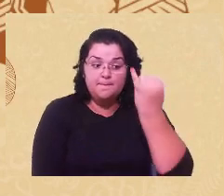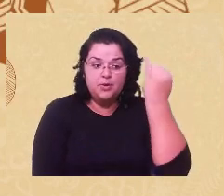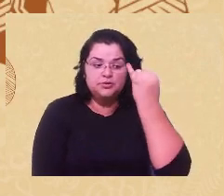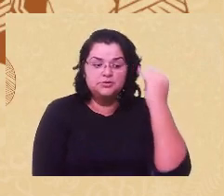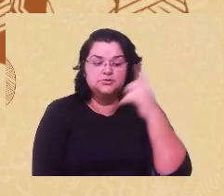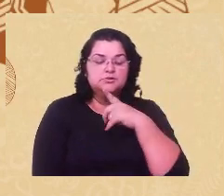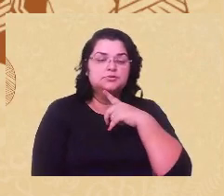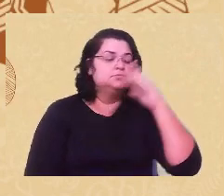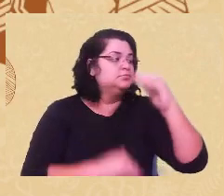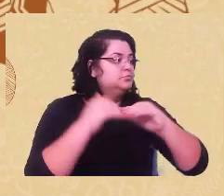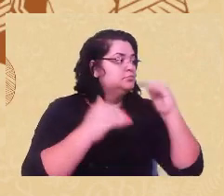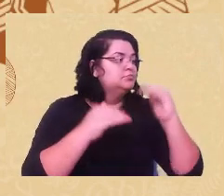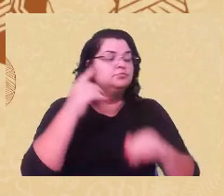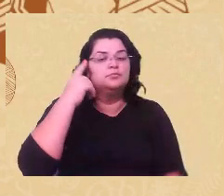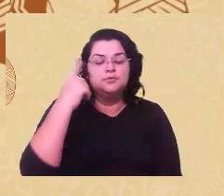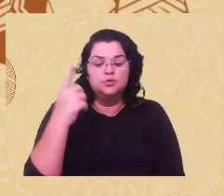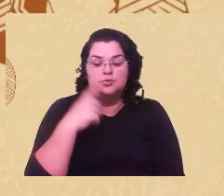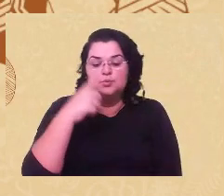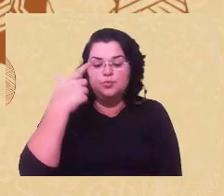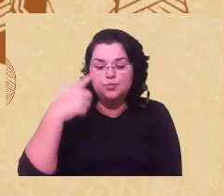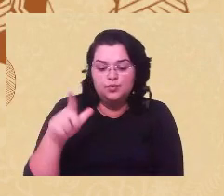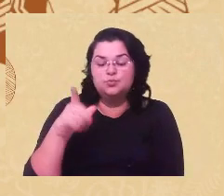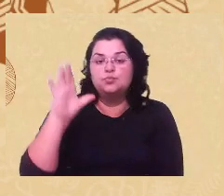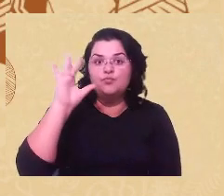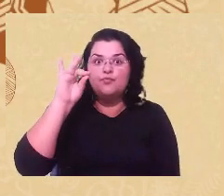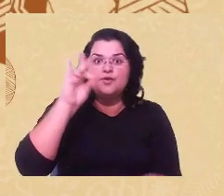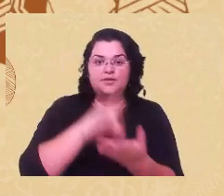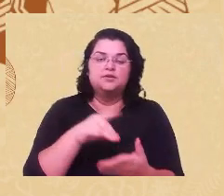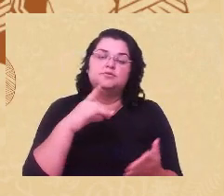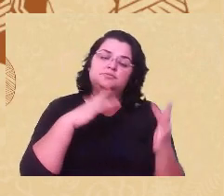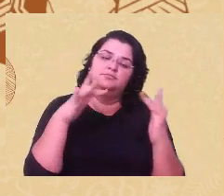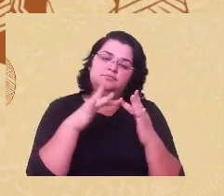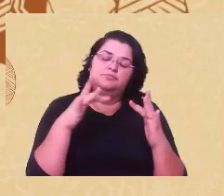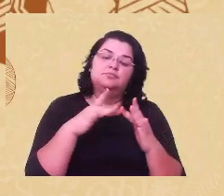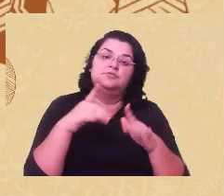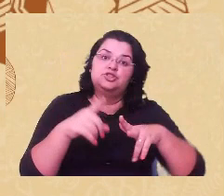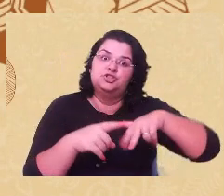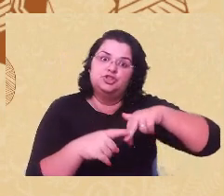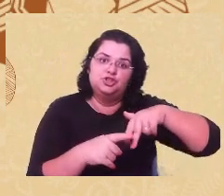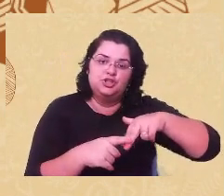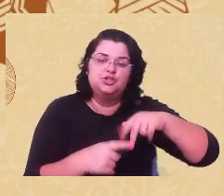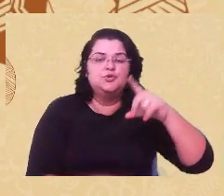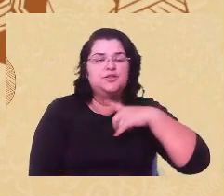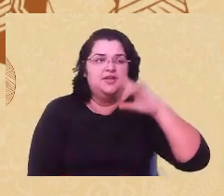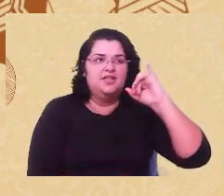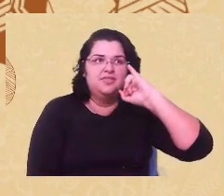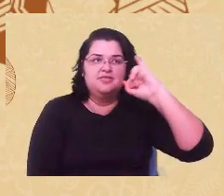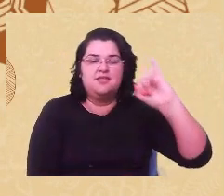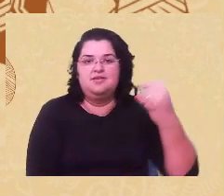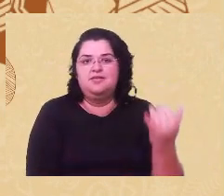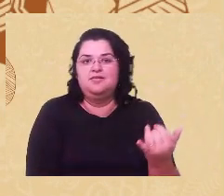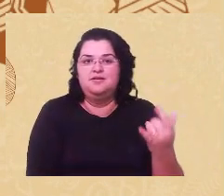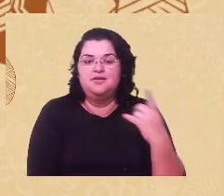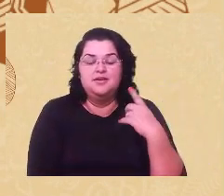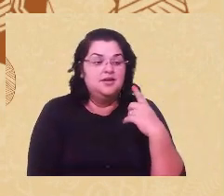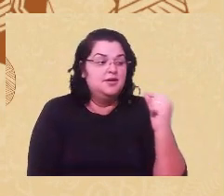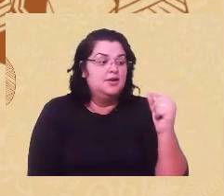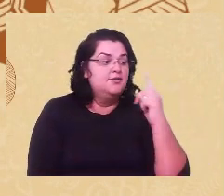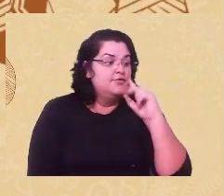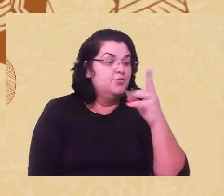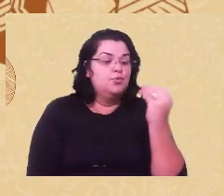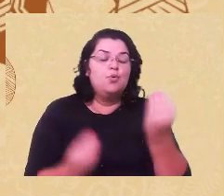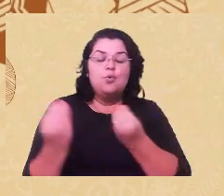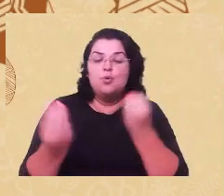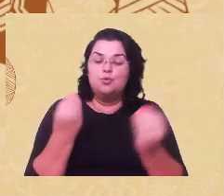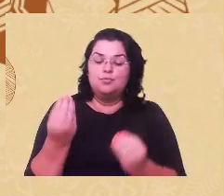imagética do outro, né, a construção de verdades nas relações de gênero. Existe uma ideia, e é muito comum a gente ver, por exemplo, quando